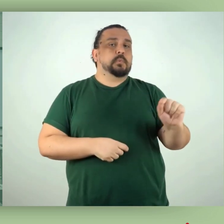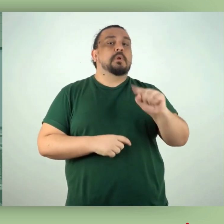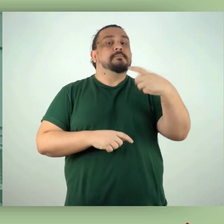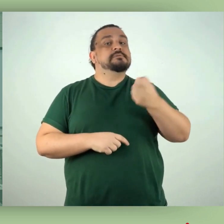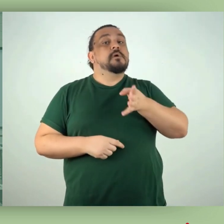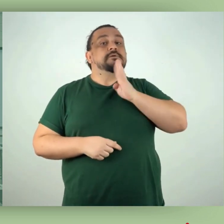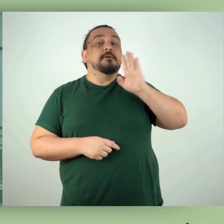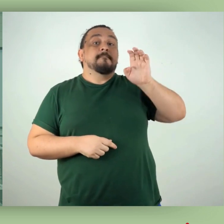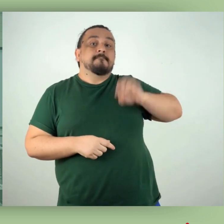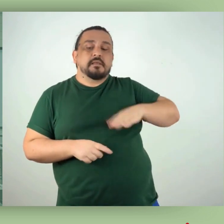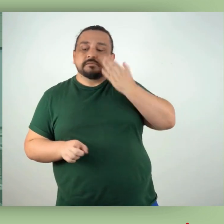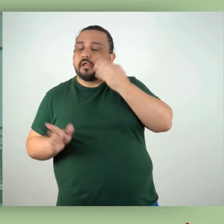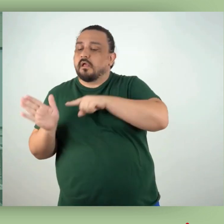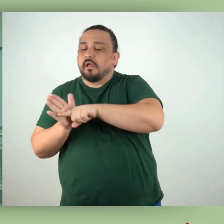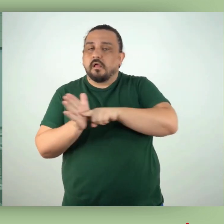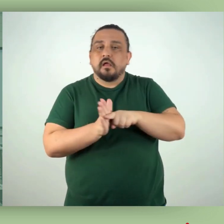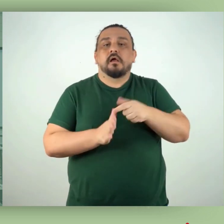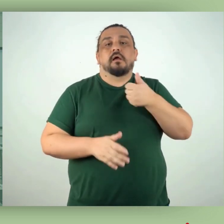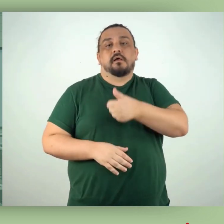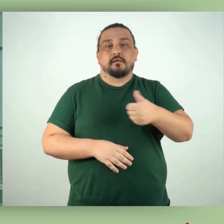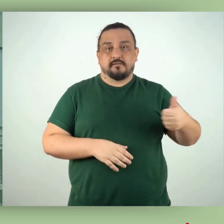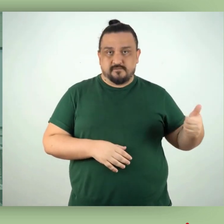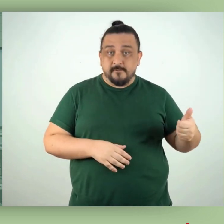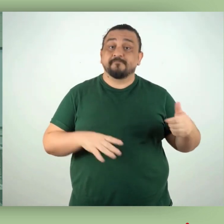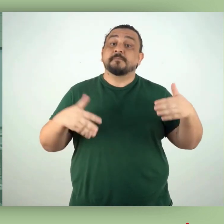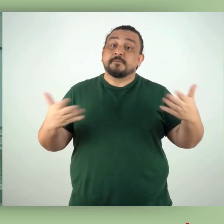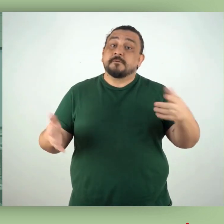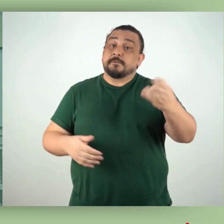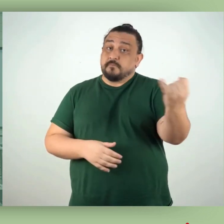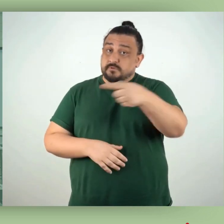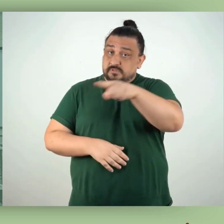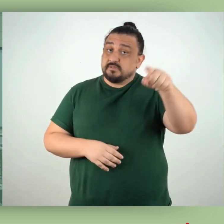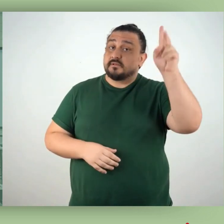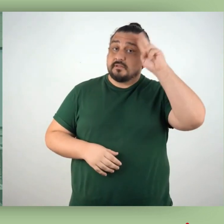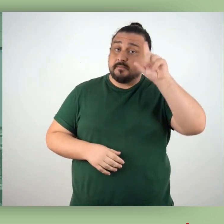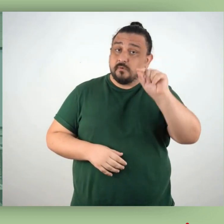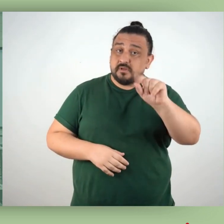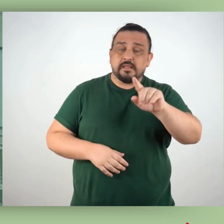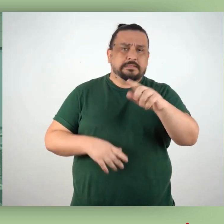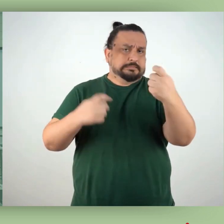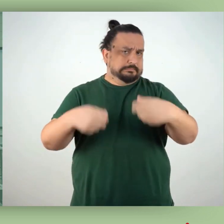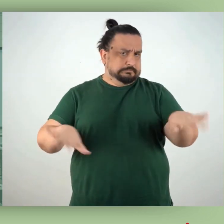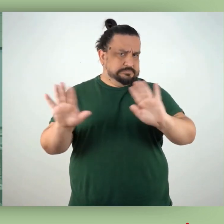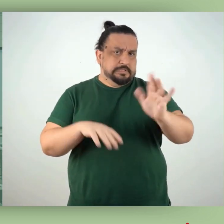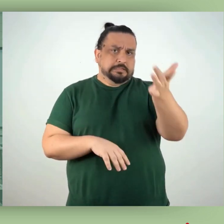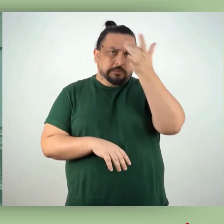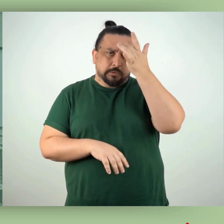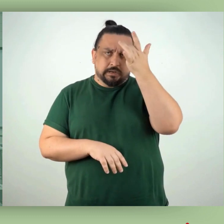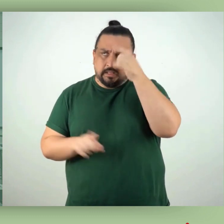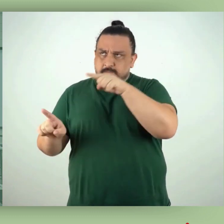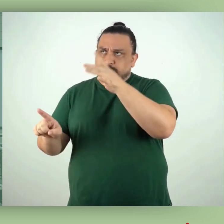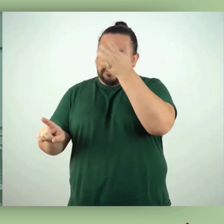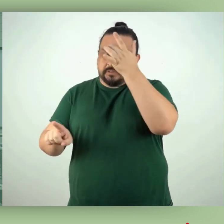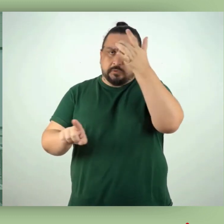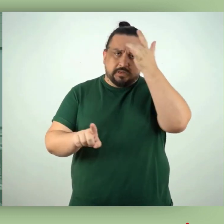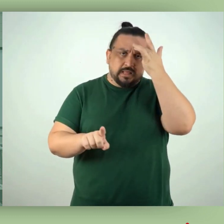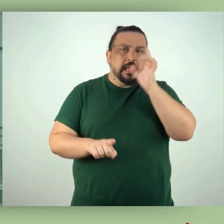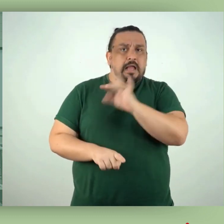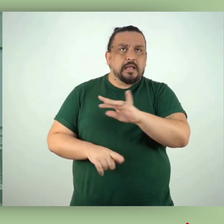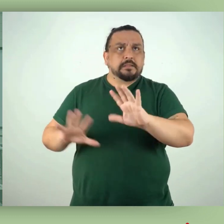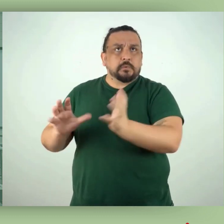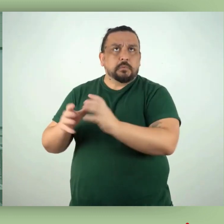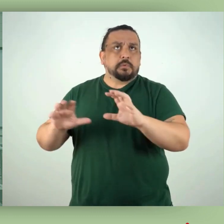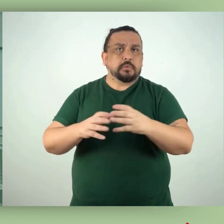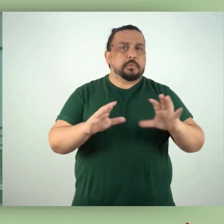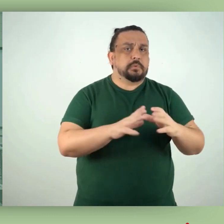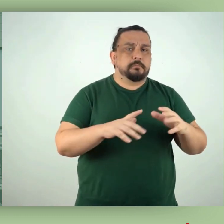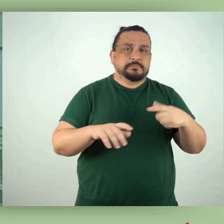é necessário que conheçamos cada uma delas. É importante lembrar que não é necessário decorar cada item que